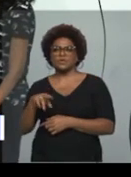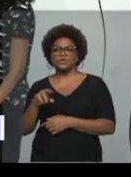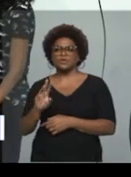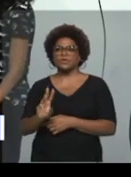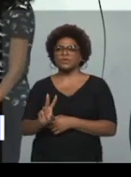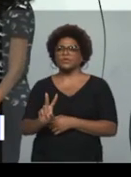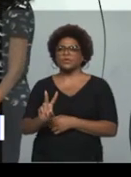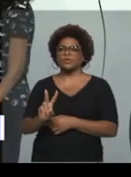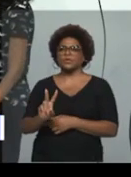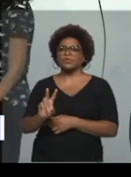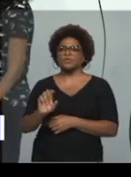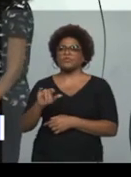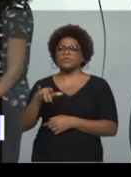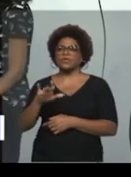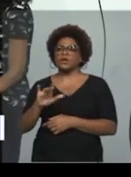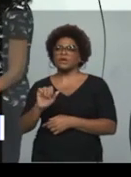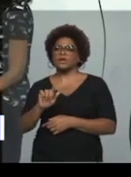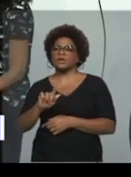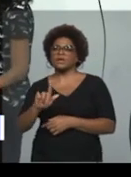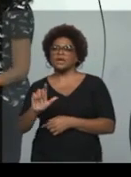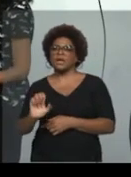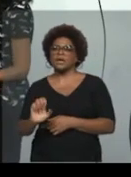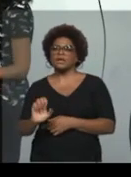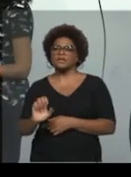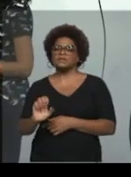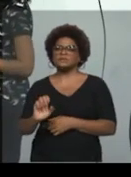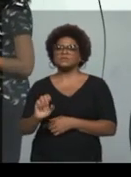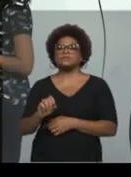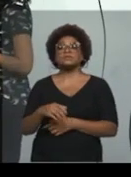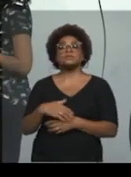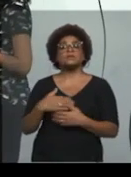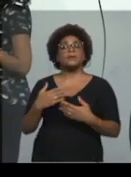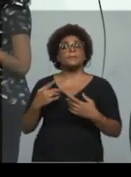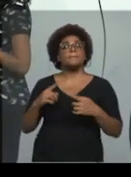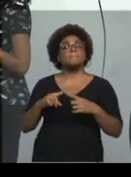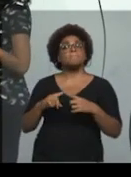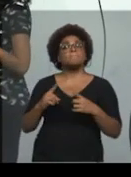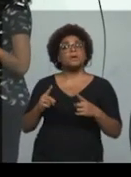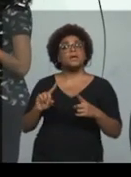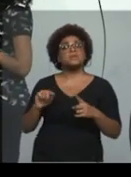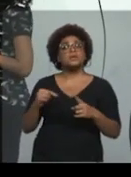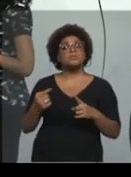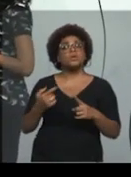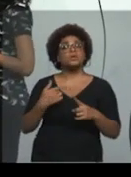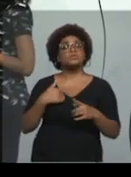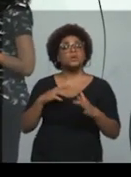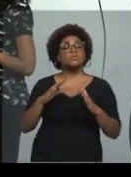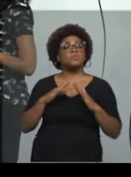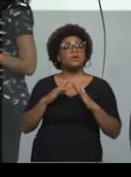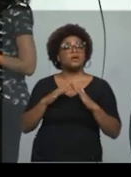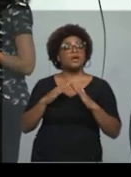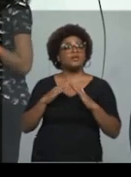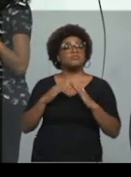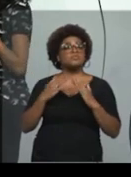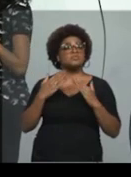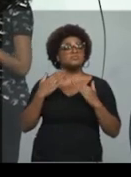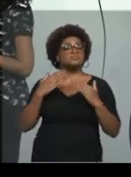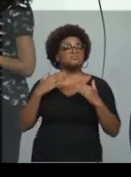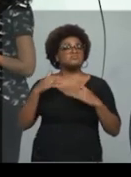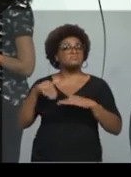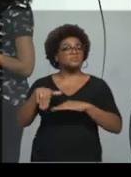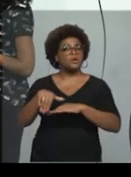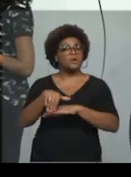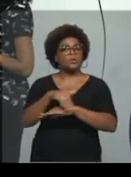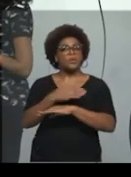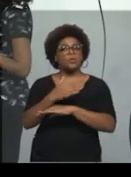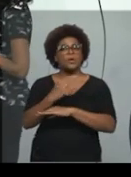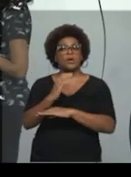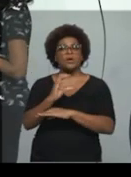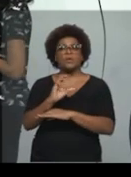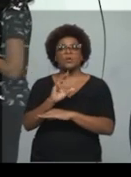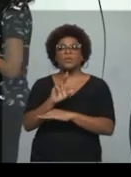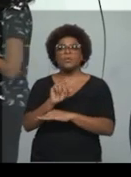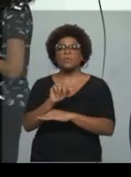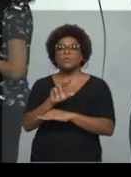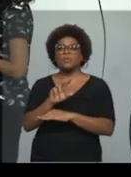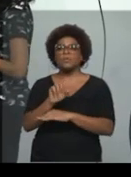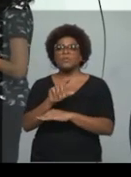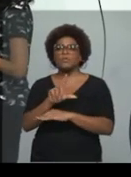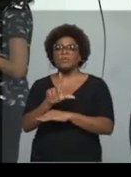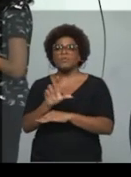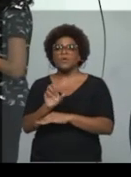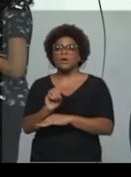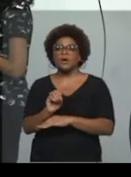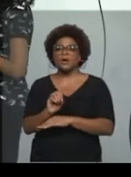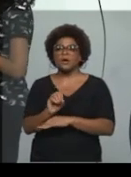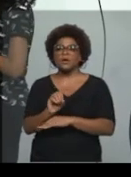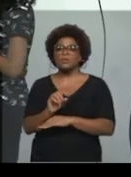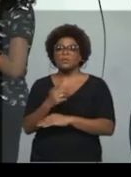morava só na minha casa na rua do Curvelo, num momento de profundo desânimo, da mais aguda sensação de